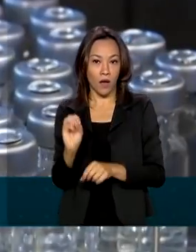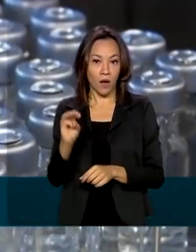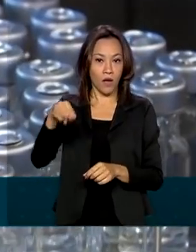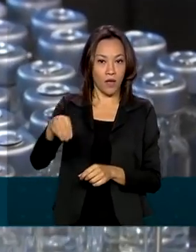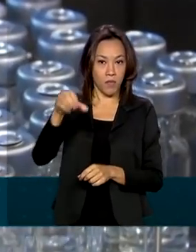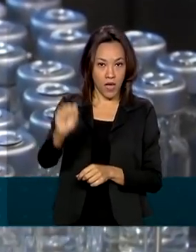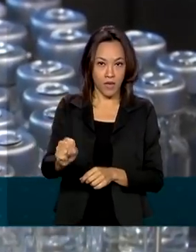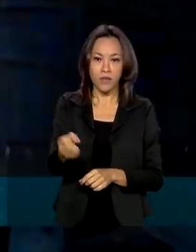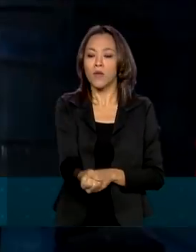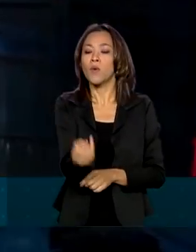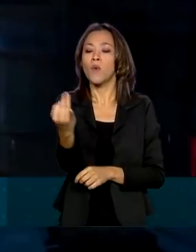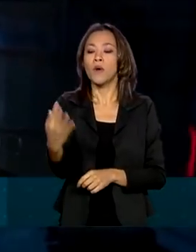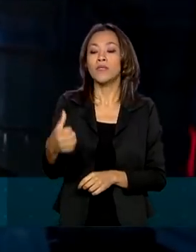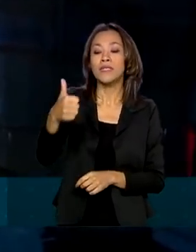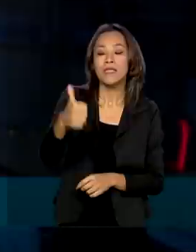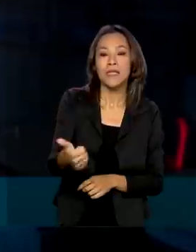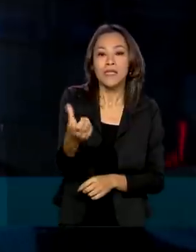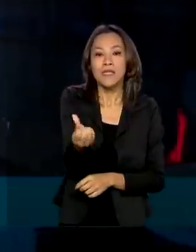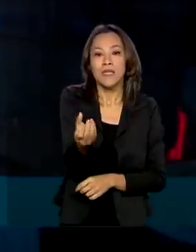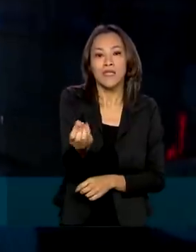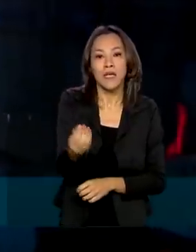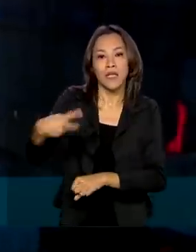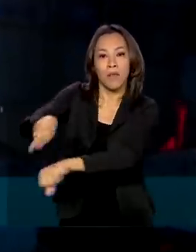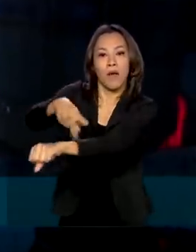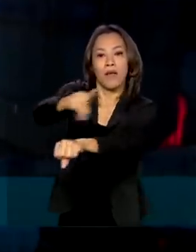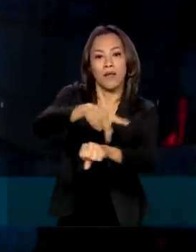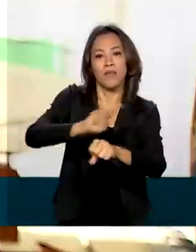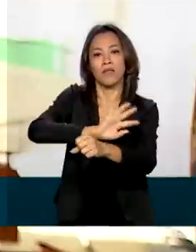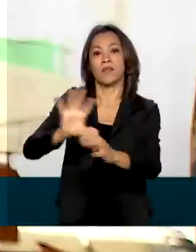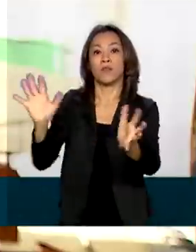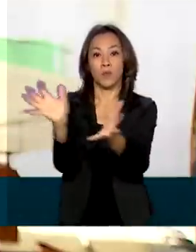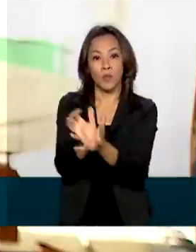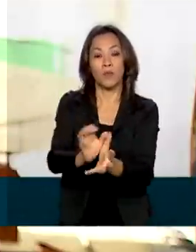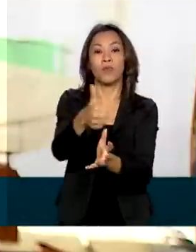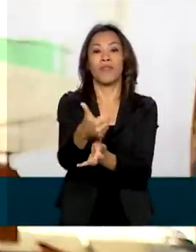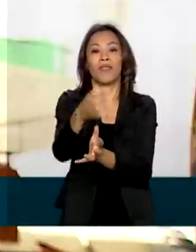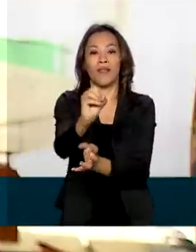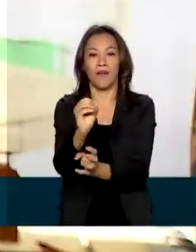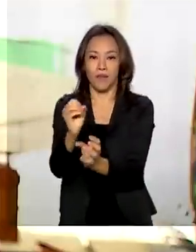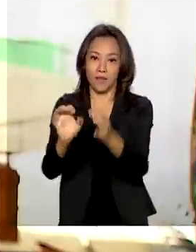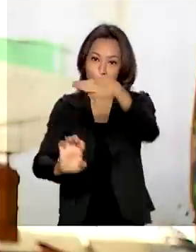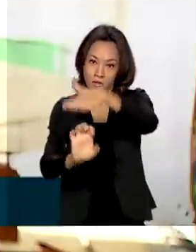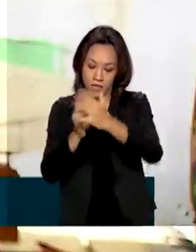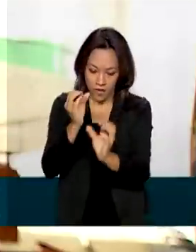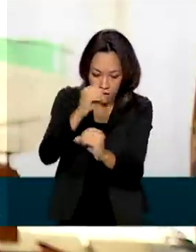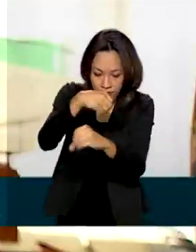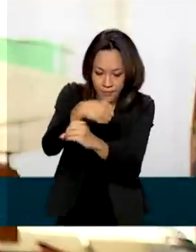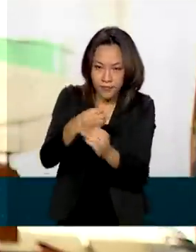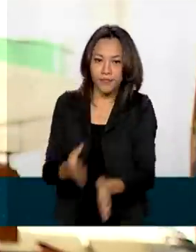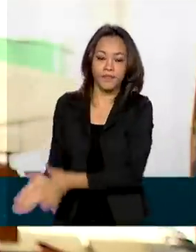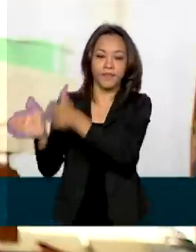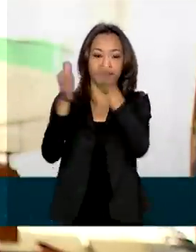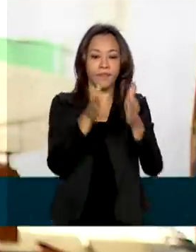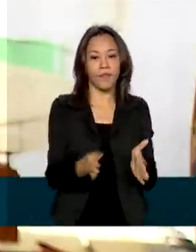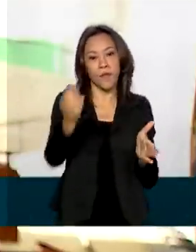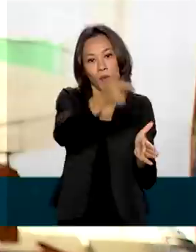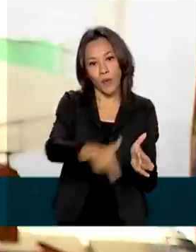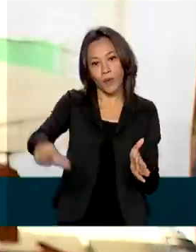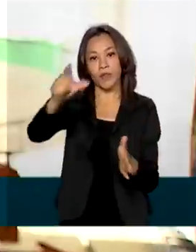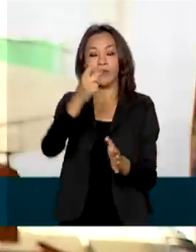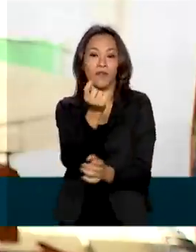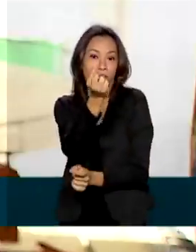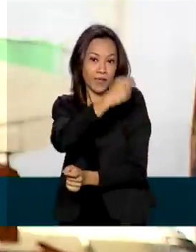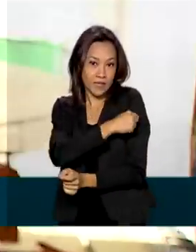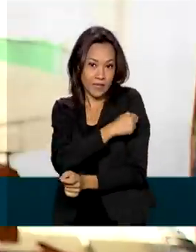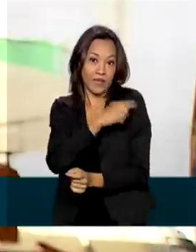que reúne 160 países e 10 laboratórios. Outra vacina que poderá fazer parte do Plano Nacional de Imunização